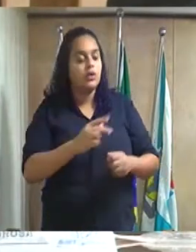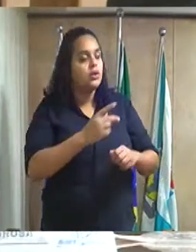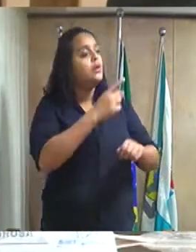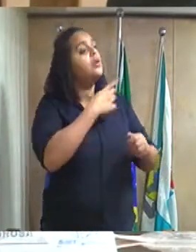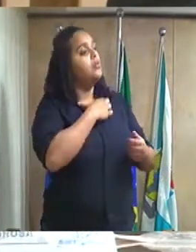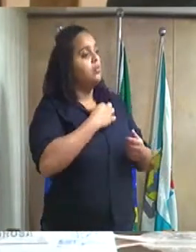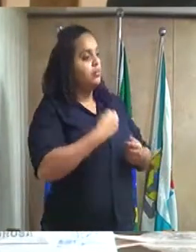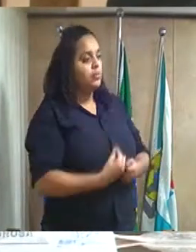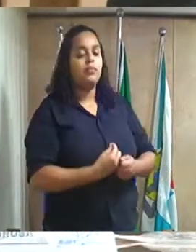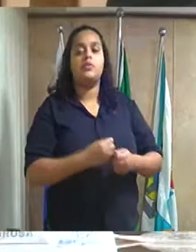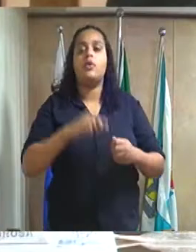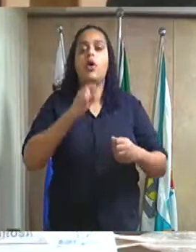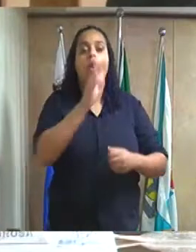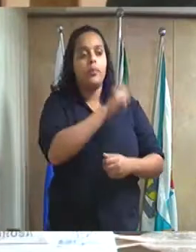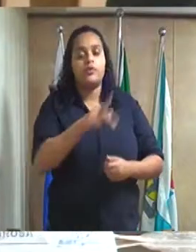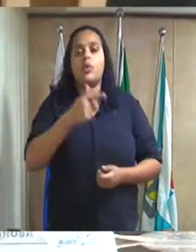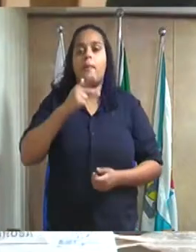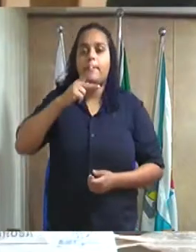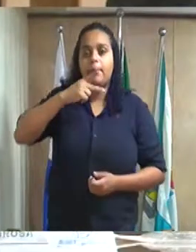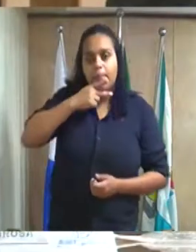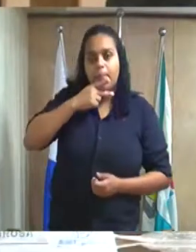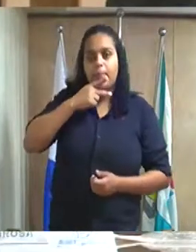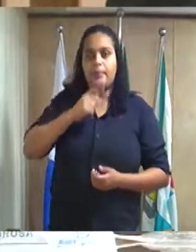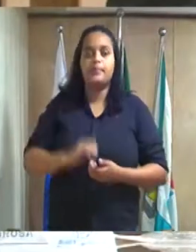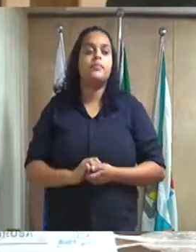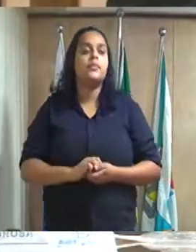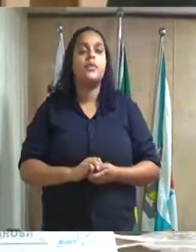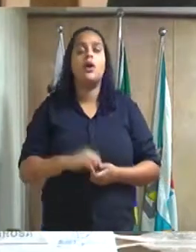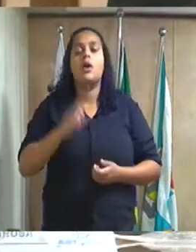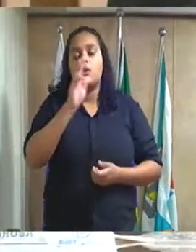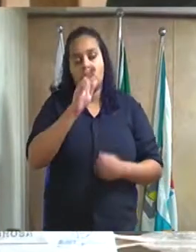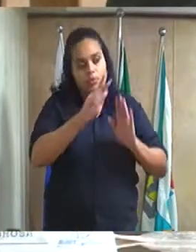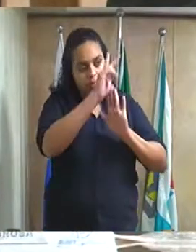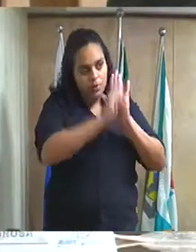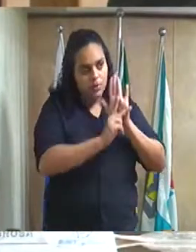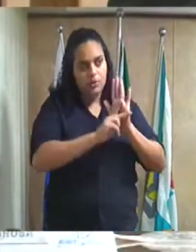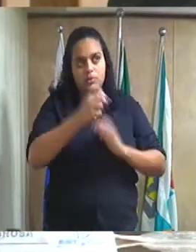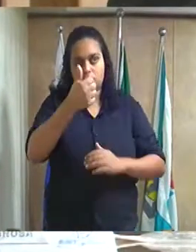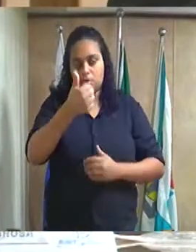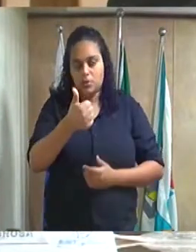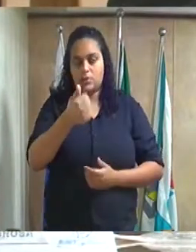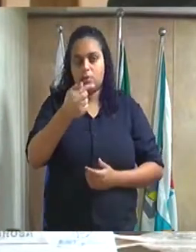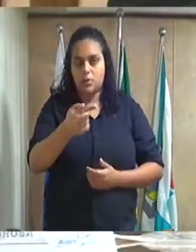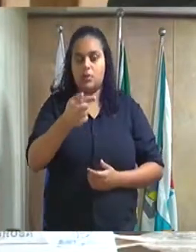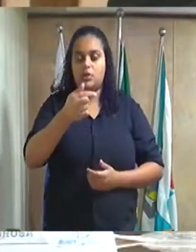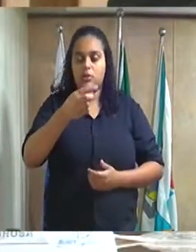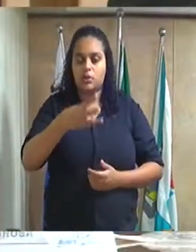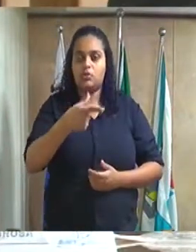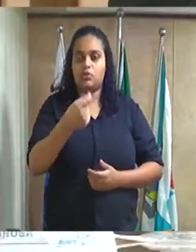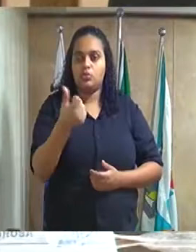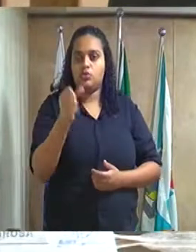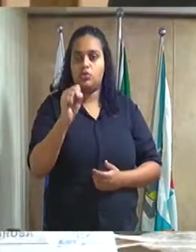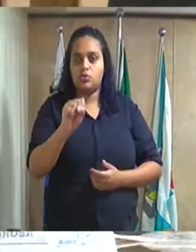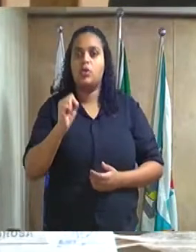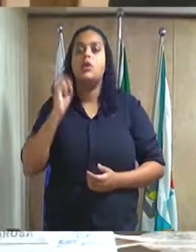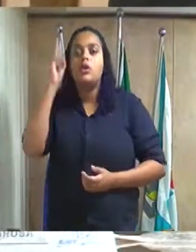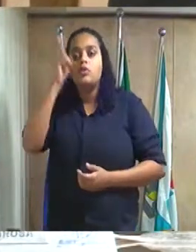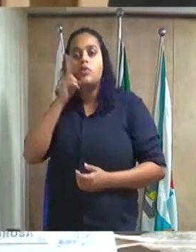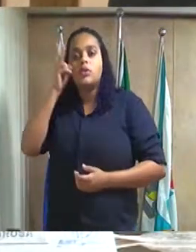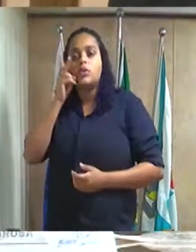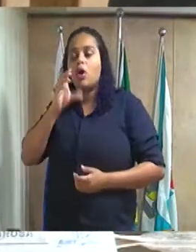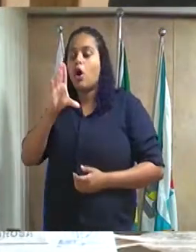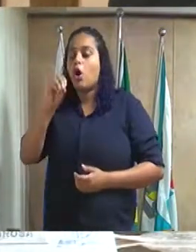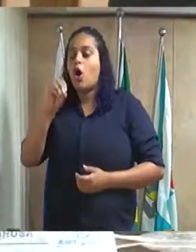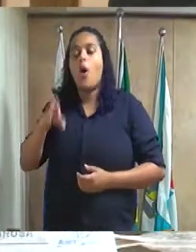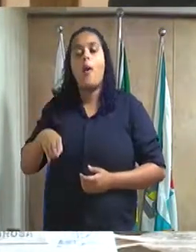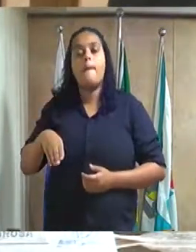professor Paulo Freire projeto de decreto legislativo número 173 de 2018 do excelentíssimo senhor vereador Calbói